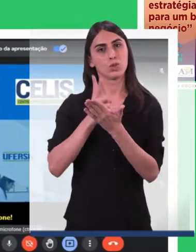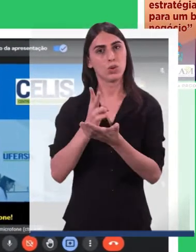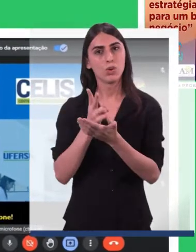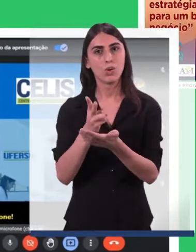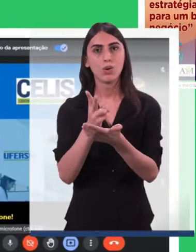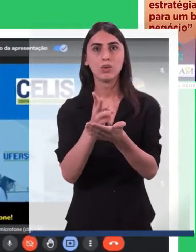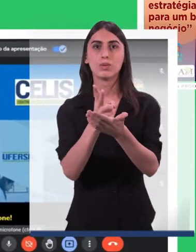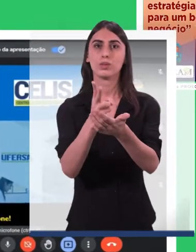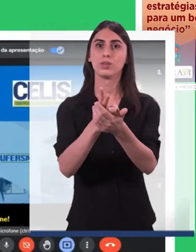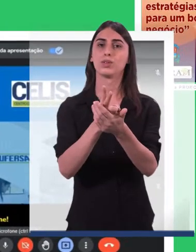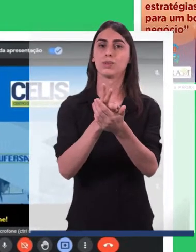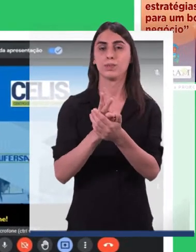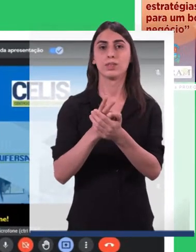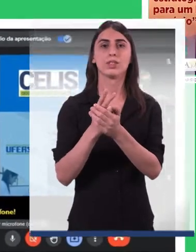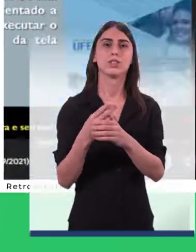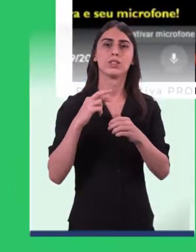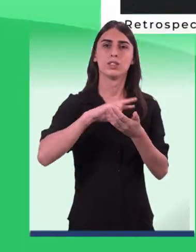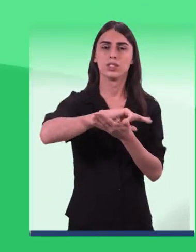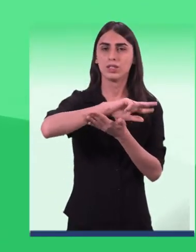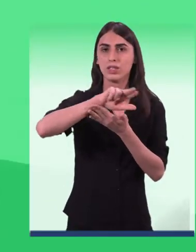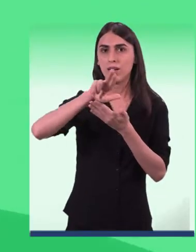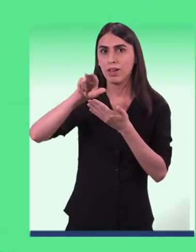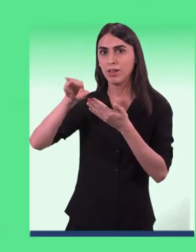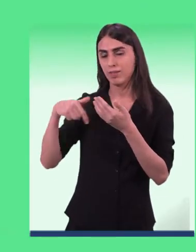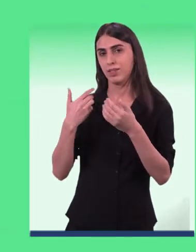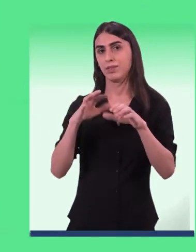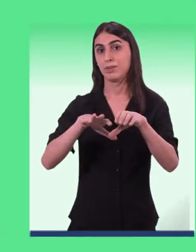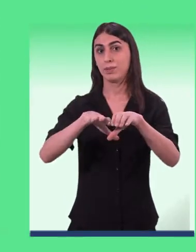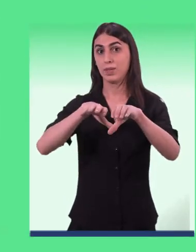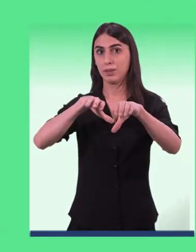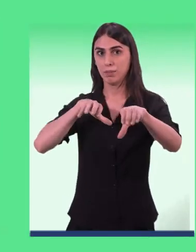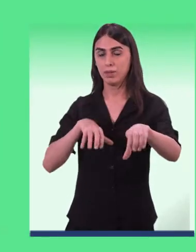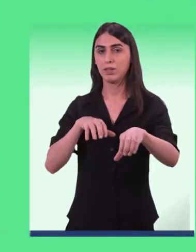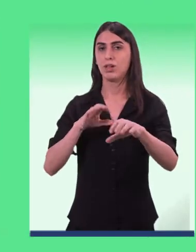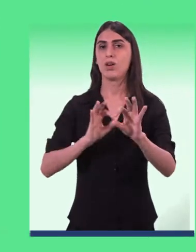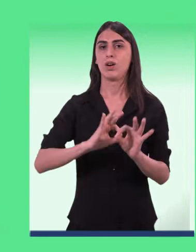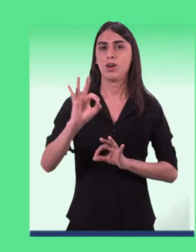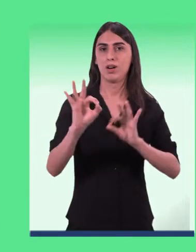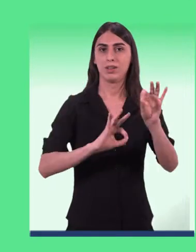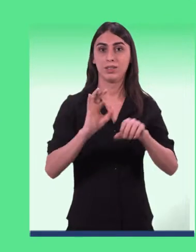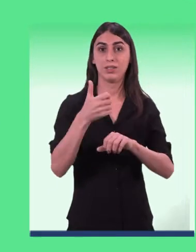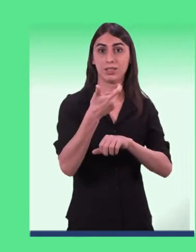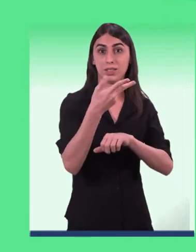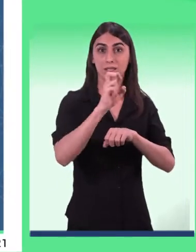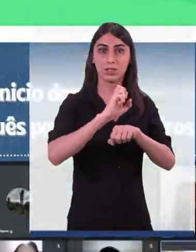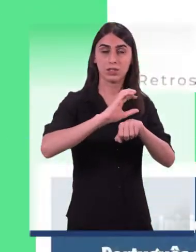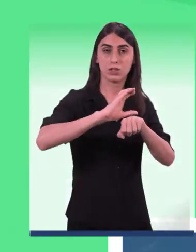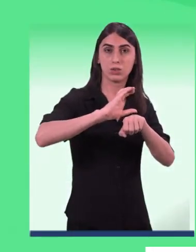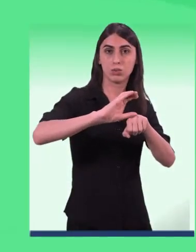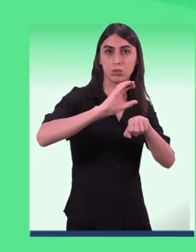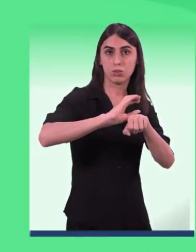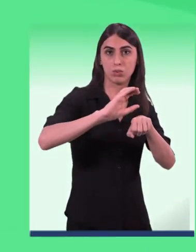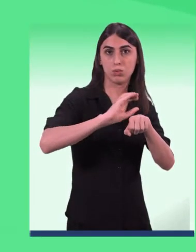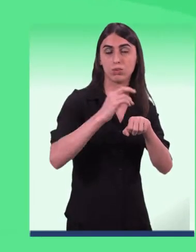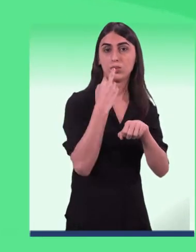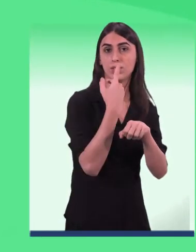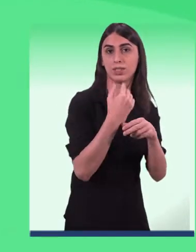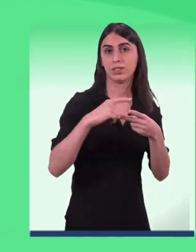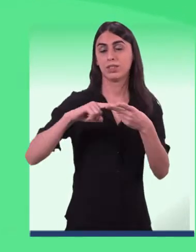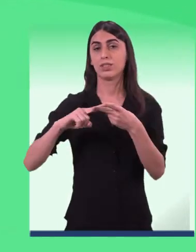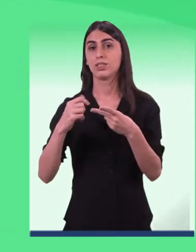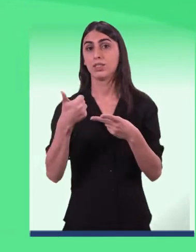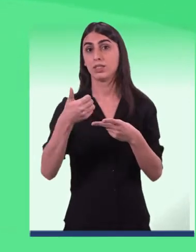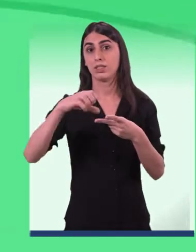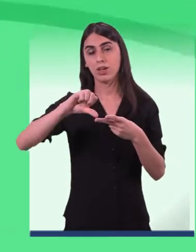continuou funcionando com as turmas de idiomas de forma remota. Foram realizados mais de 15 cursos de línguas e